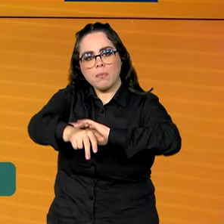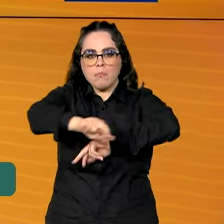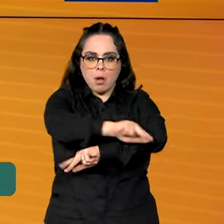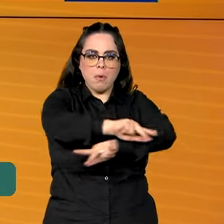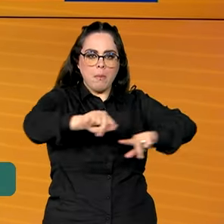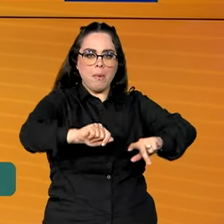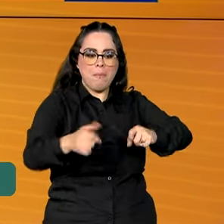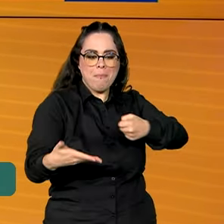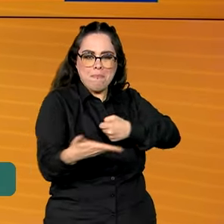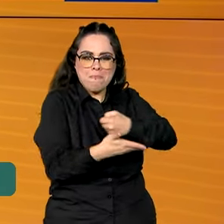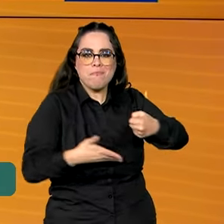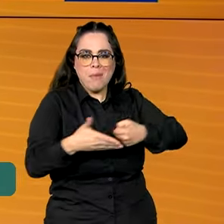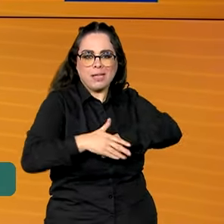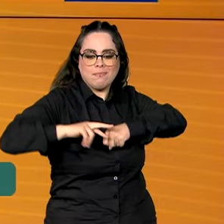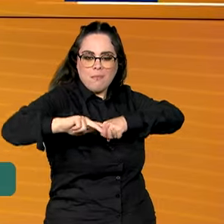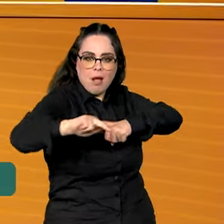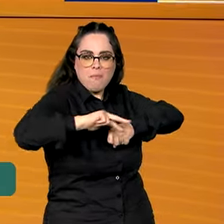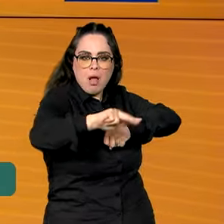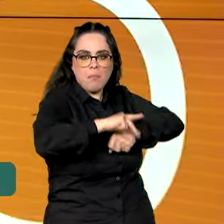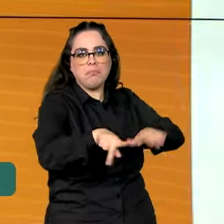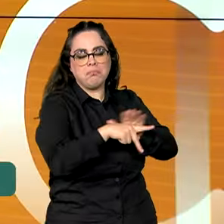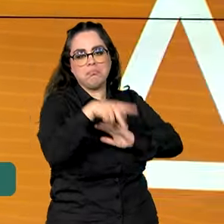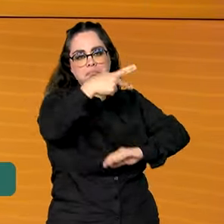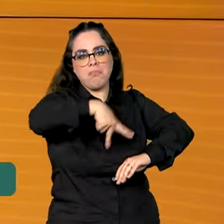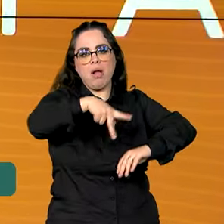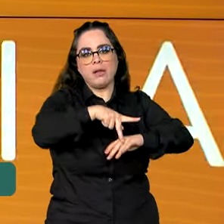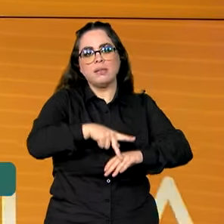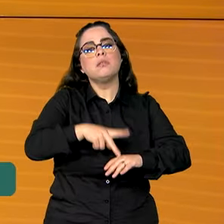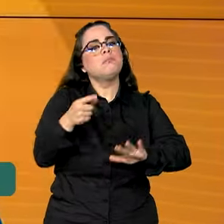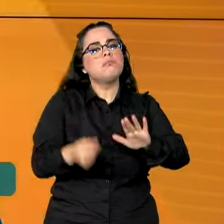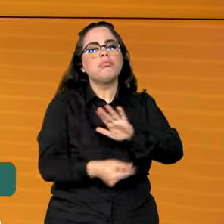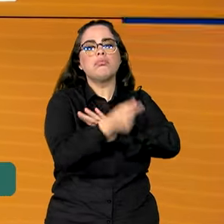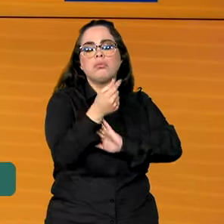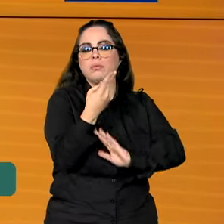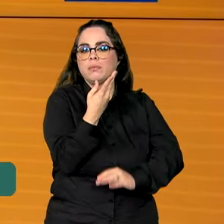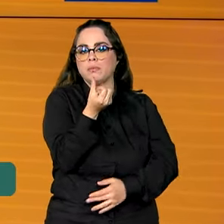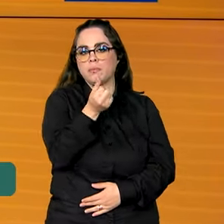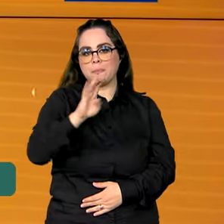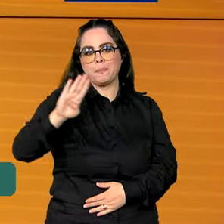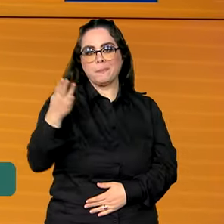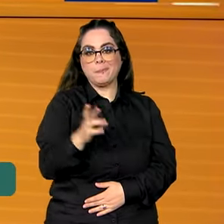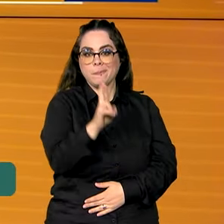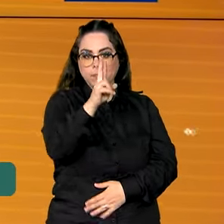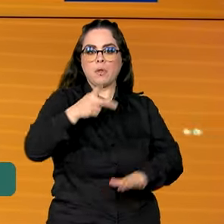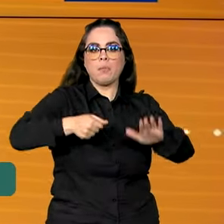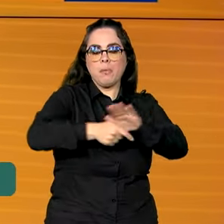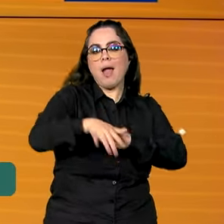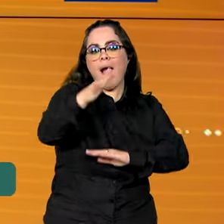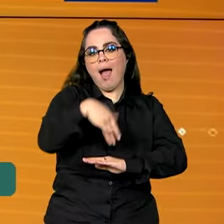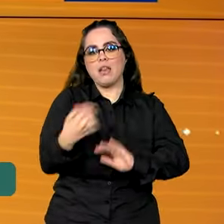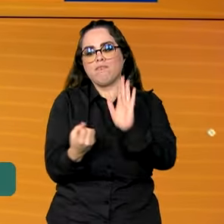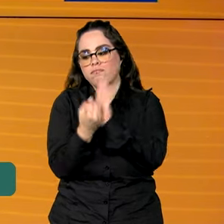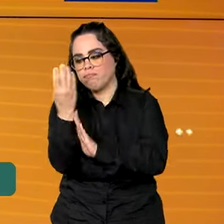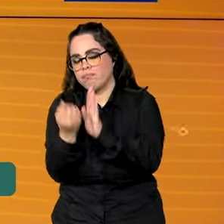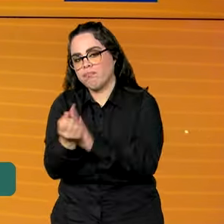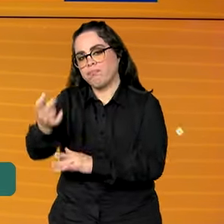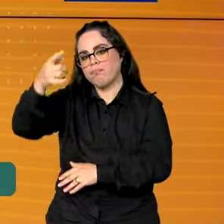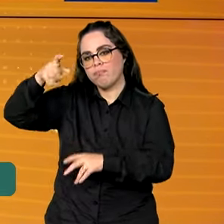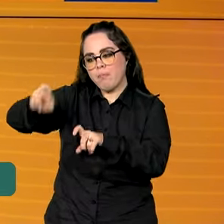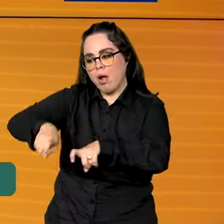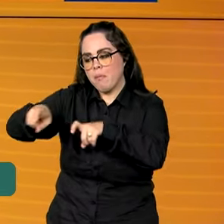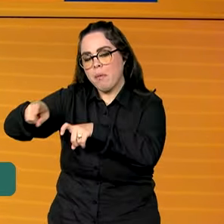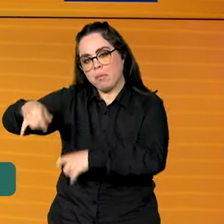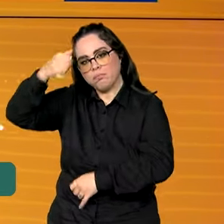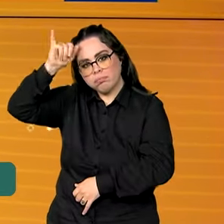diversificação da matriz energética nacional e deve gerar aí R$ 260 bilhões em investimentos no